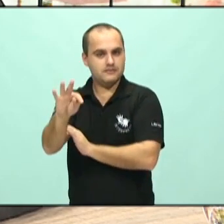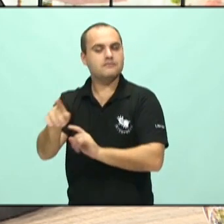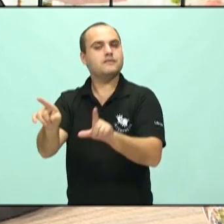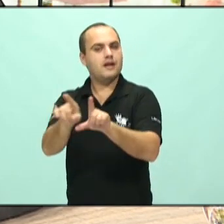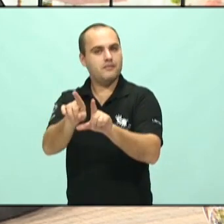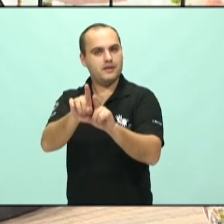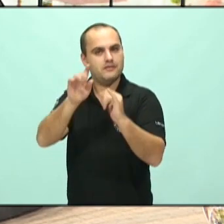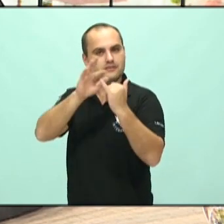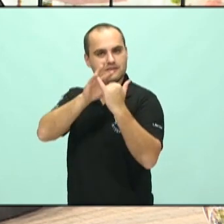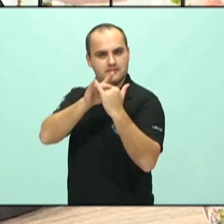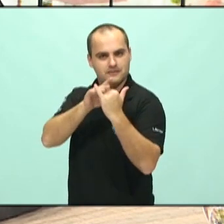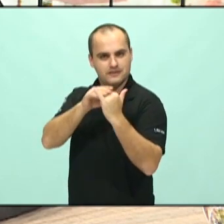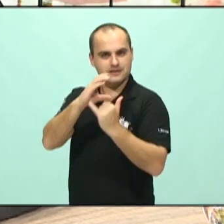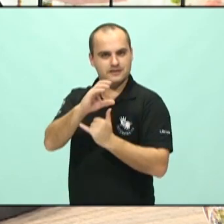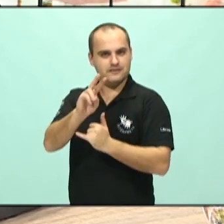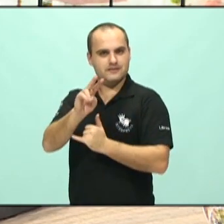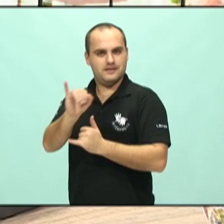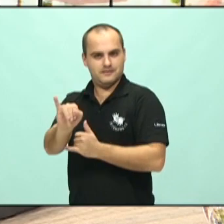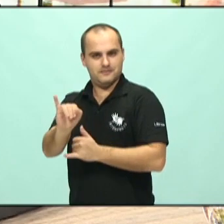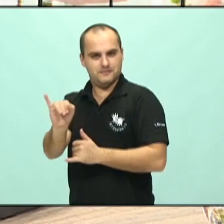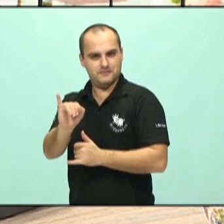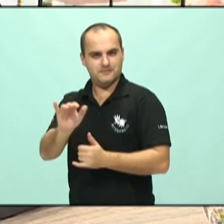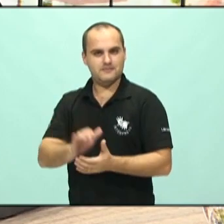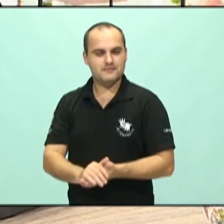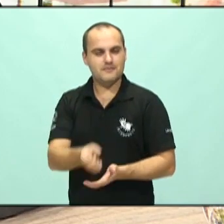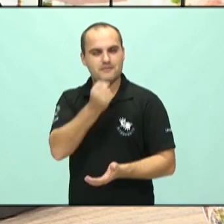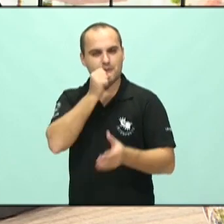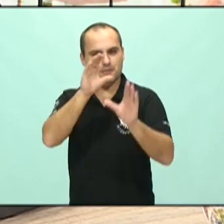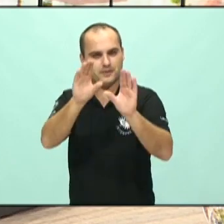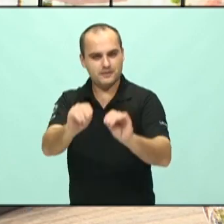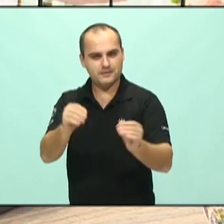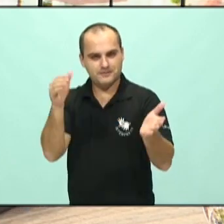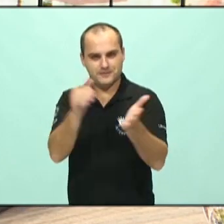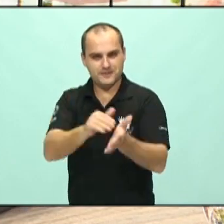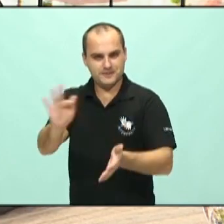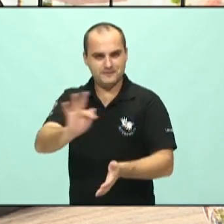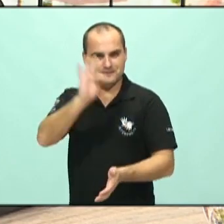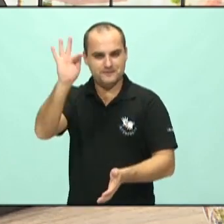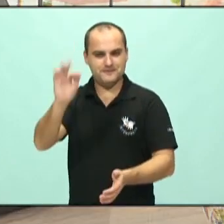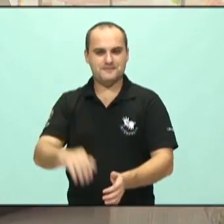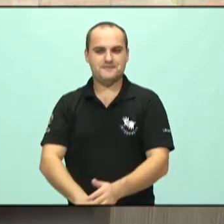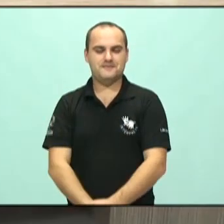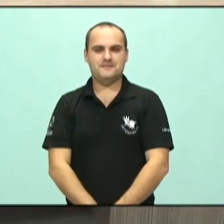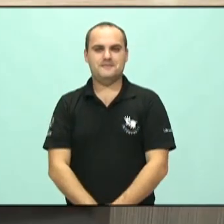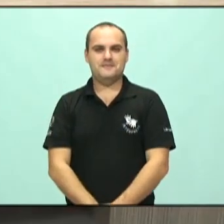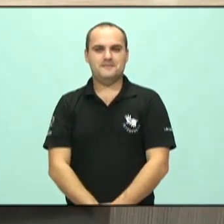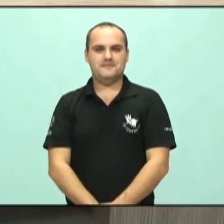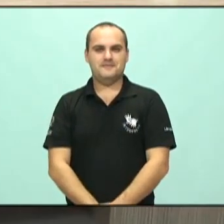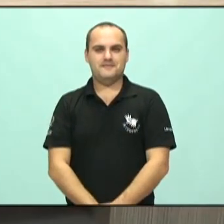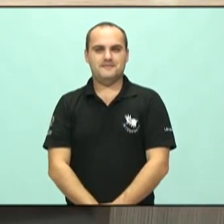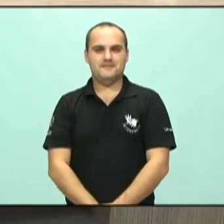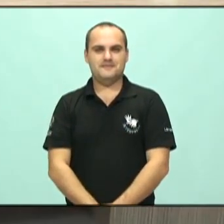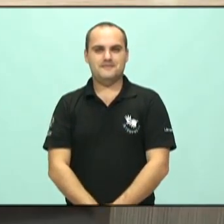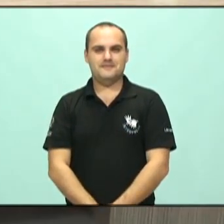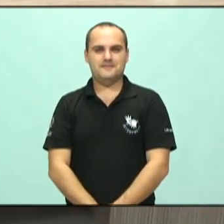da Câmara de Vereadores de Itajaí no YouTube. Uma boa noite e até a próxima. E